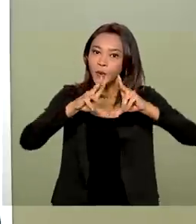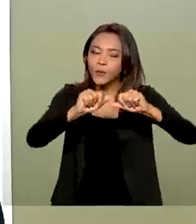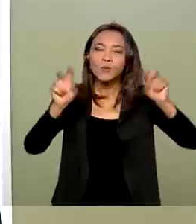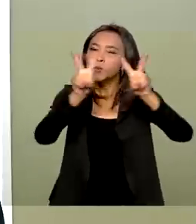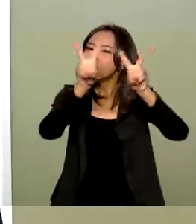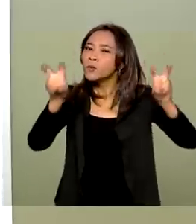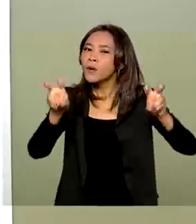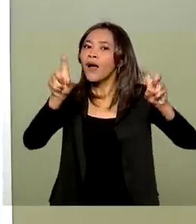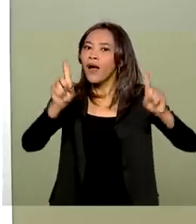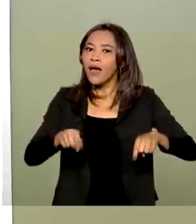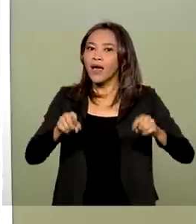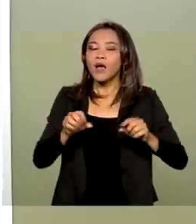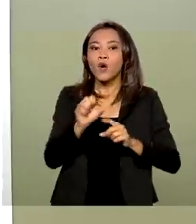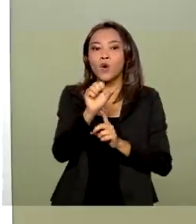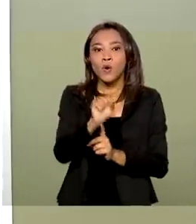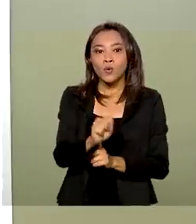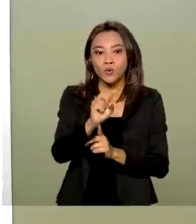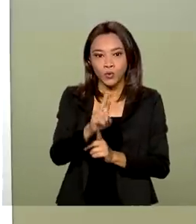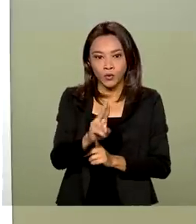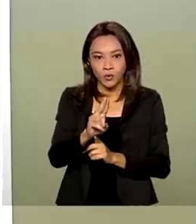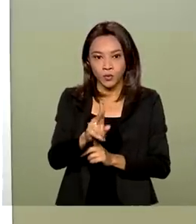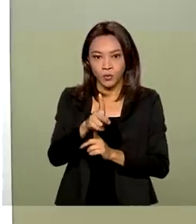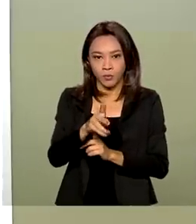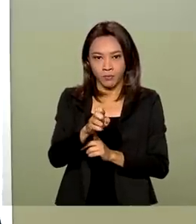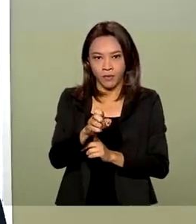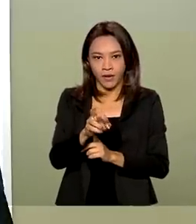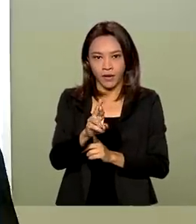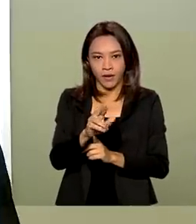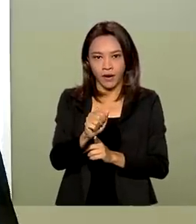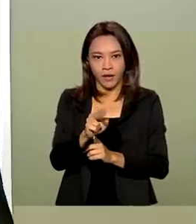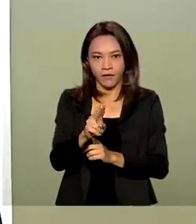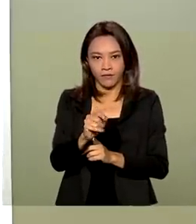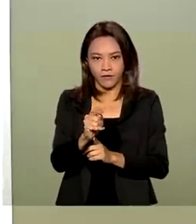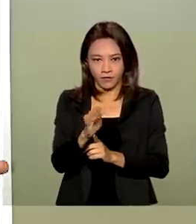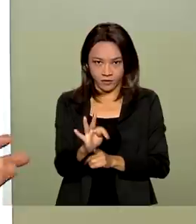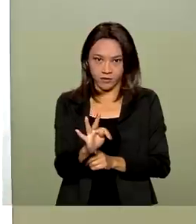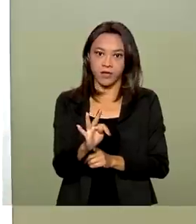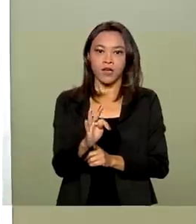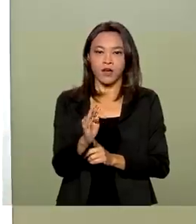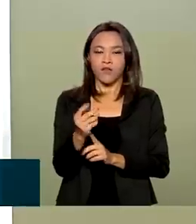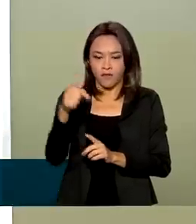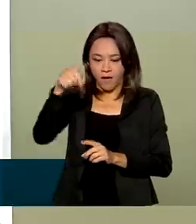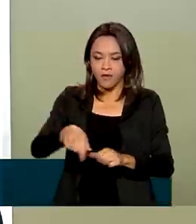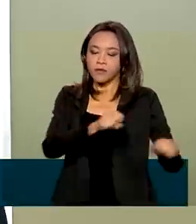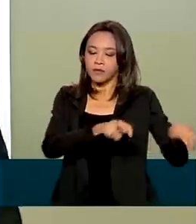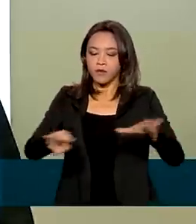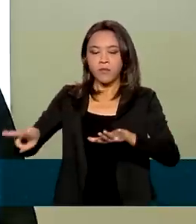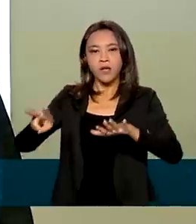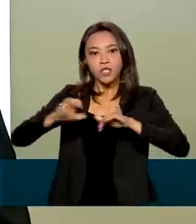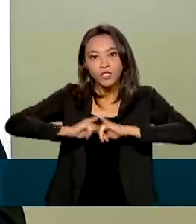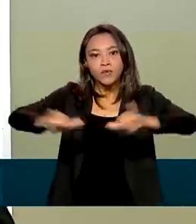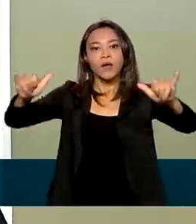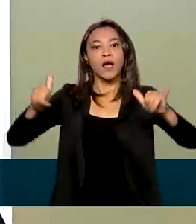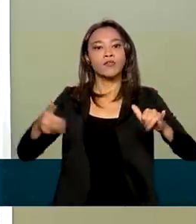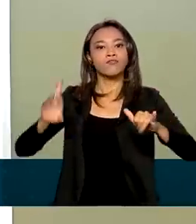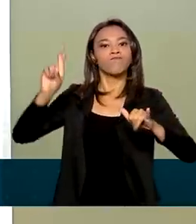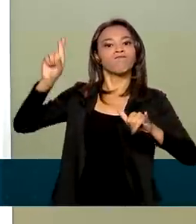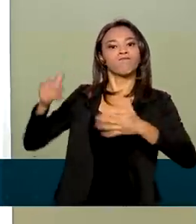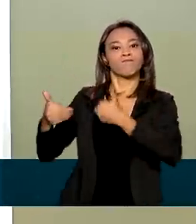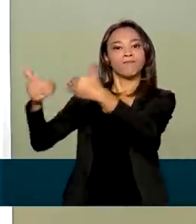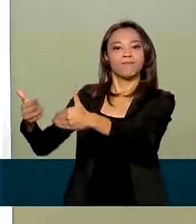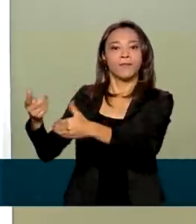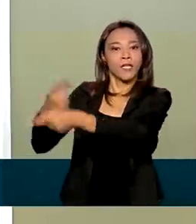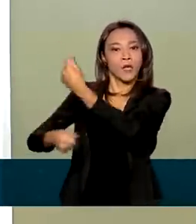tema de hoje é o superávit comercial brasileiro. Foi divulgado essa semana pelo Ministério da Economia o último